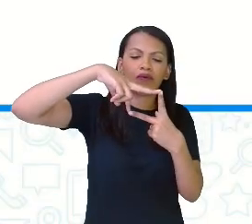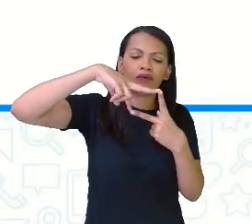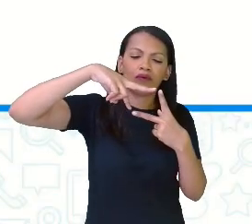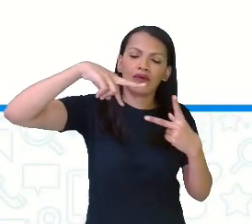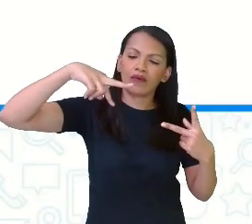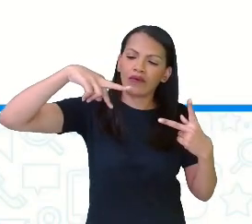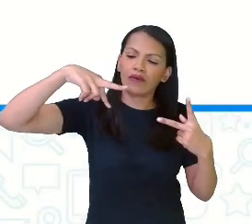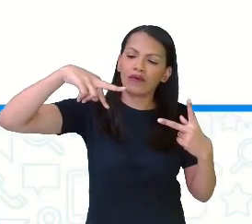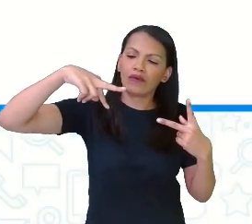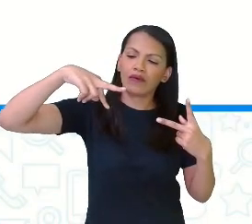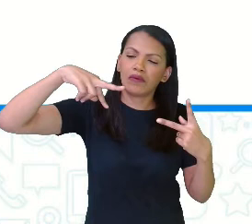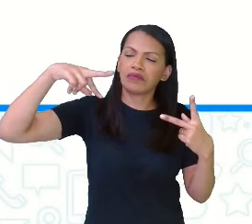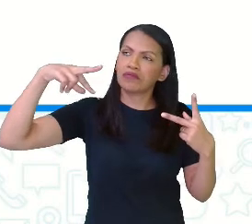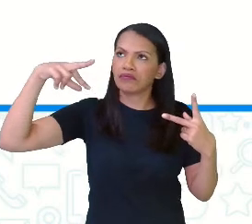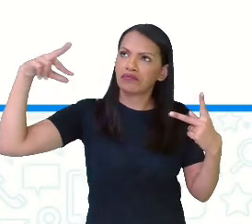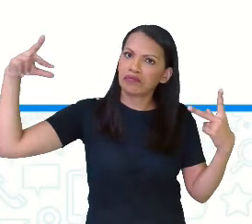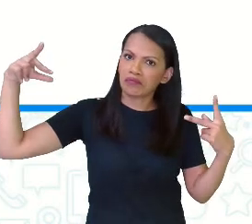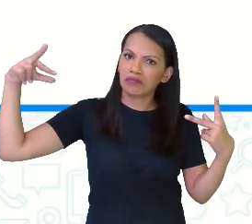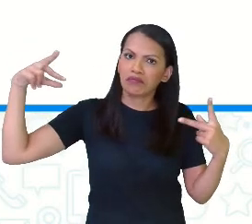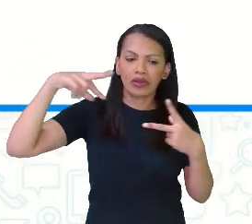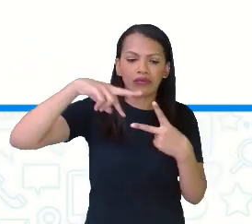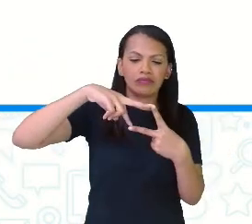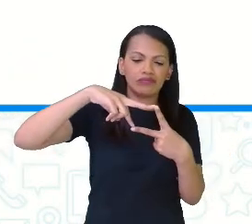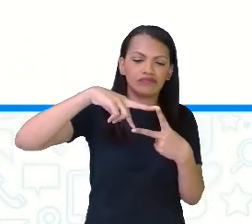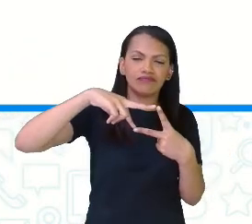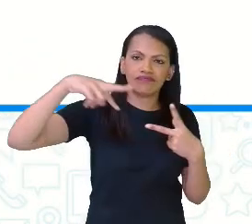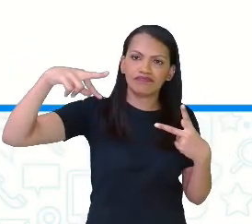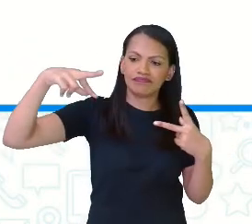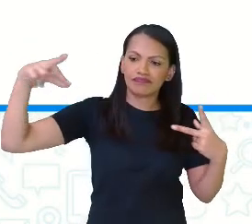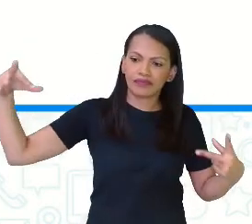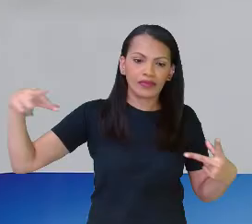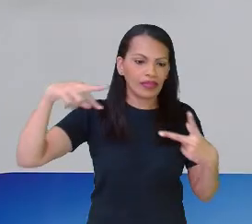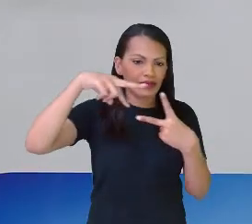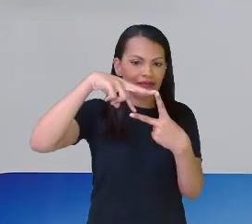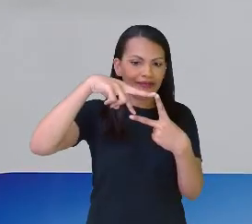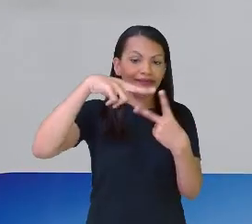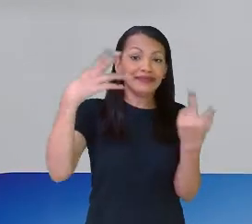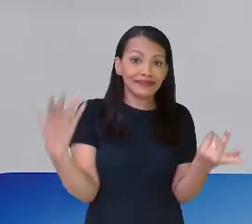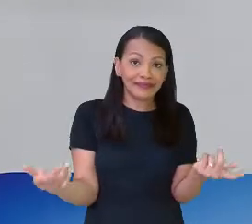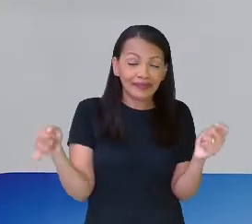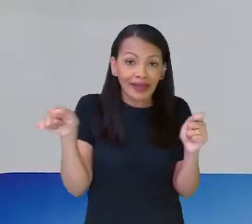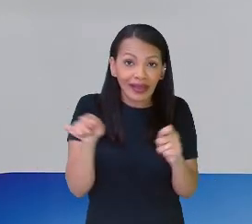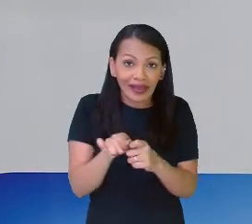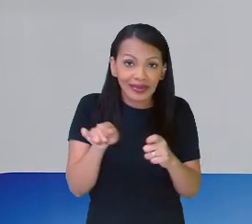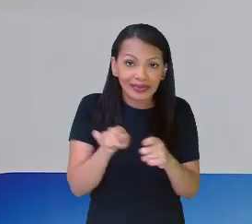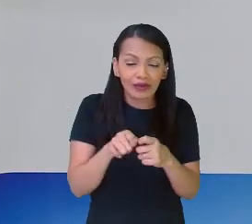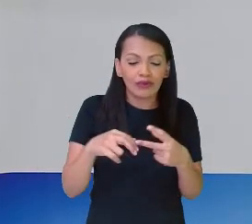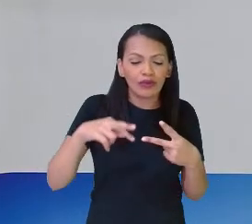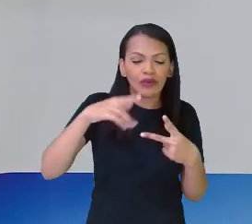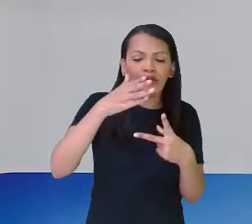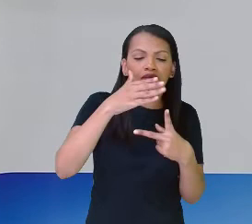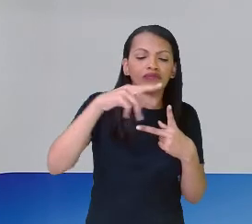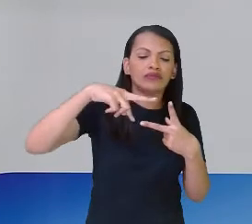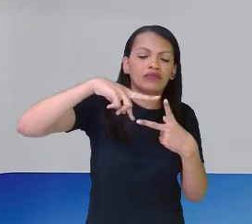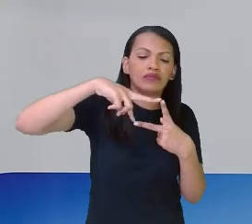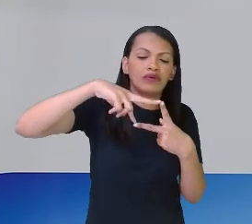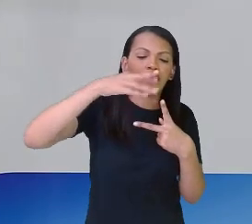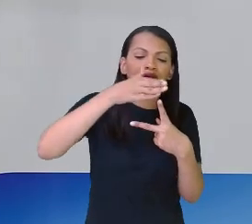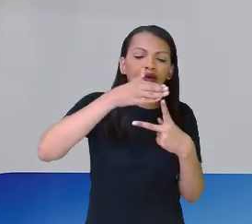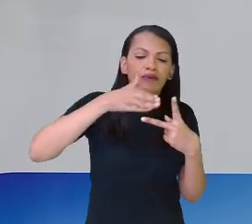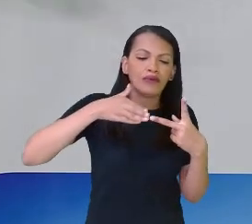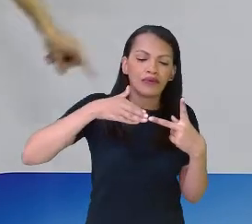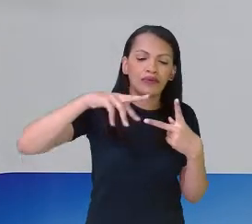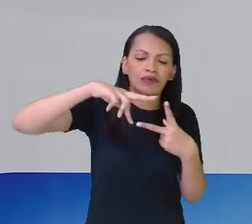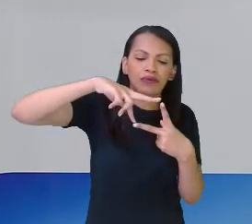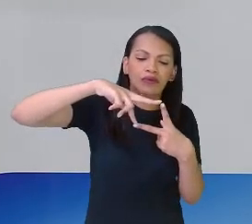metade de um quadrado, eu vou formar um quadrado completo, tá bom? Então, metade mais metade,